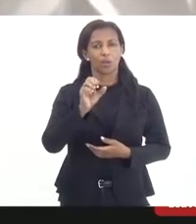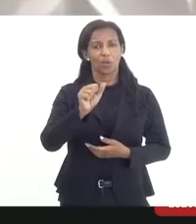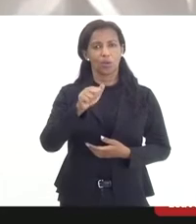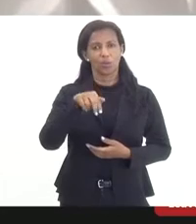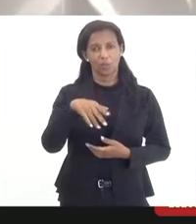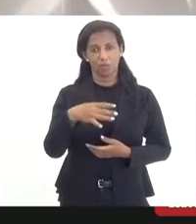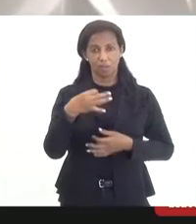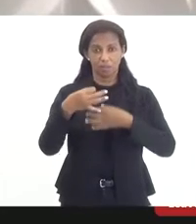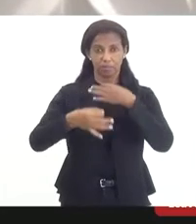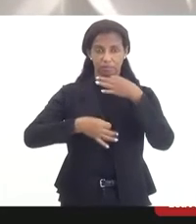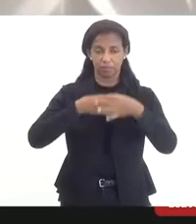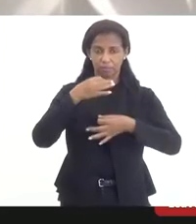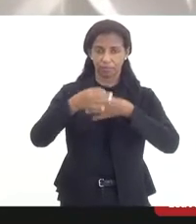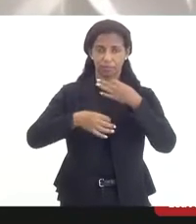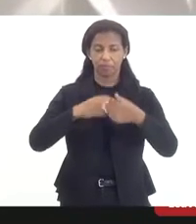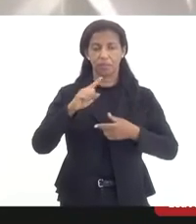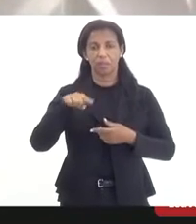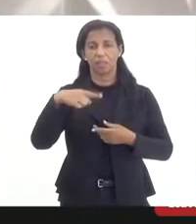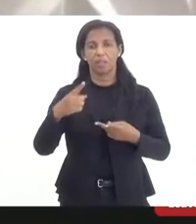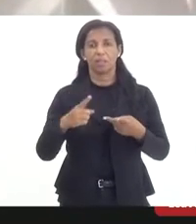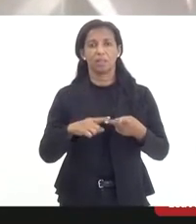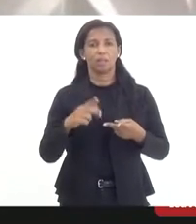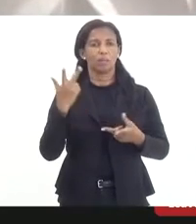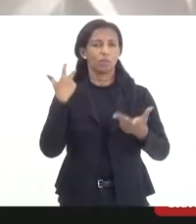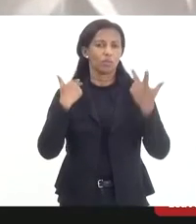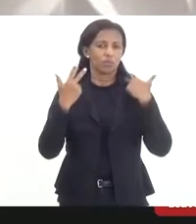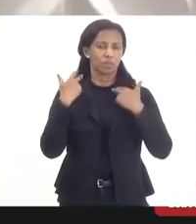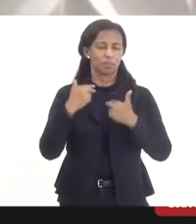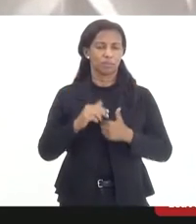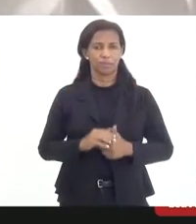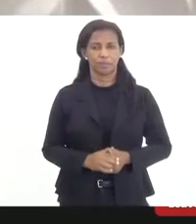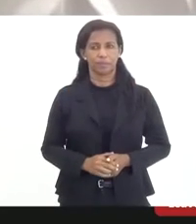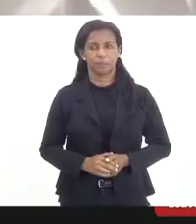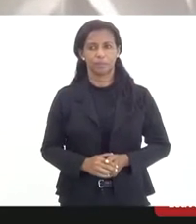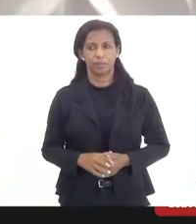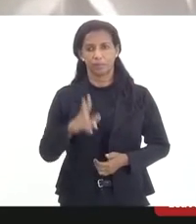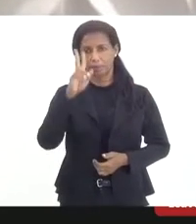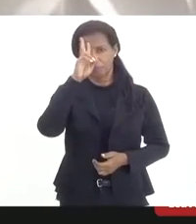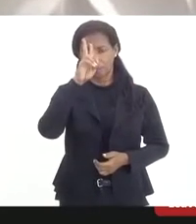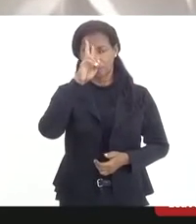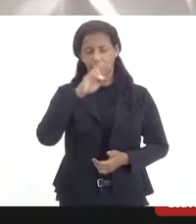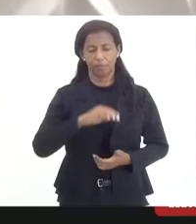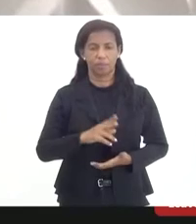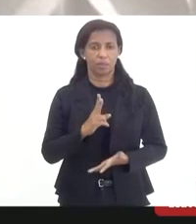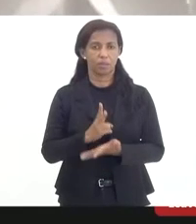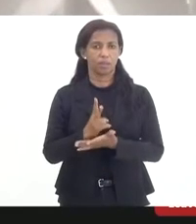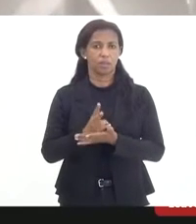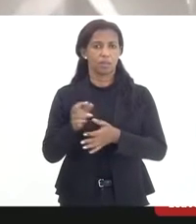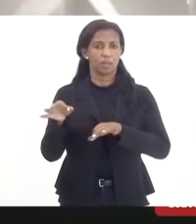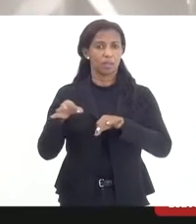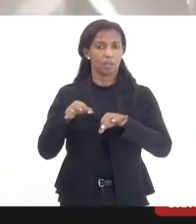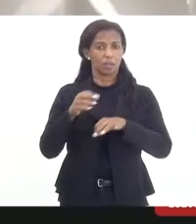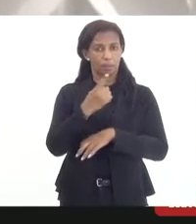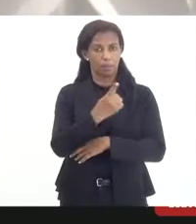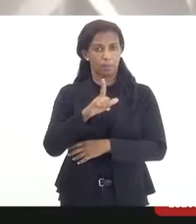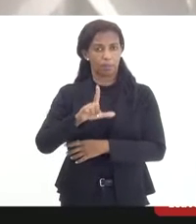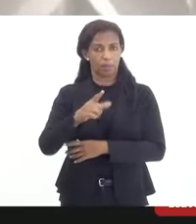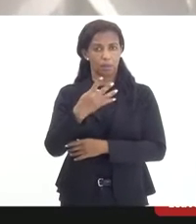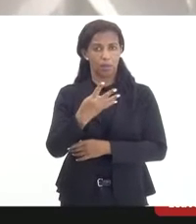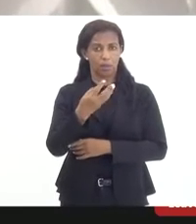suas considerações, em seguida ao deputado Marcelo Cabelereiro. Lembrando que o projeto de lei